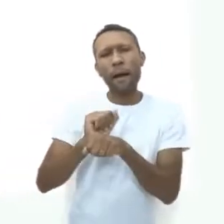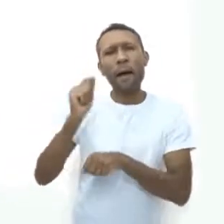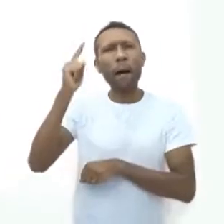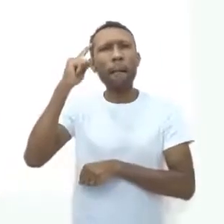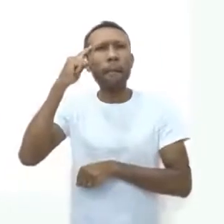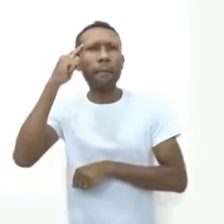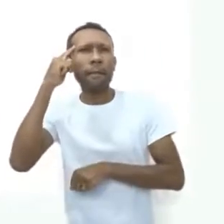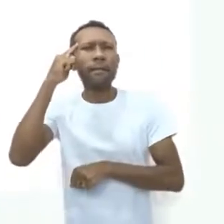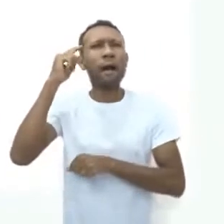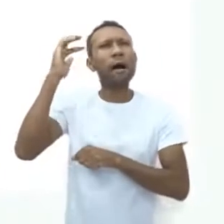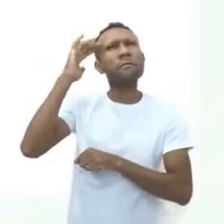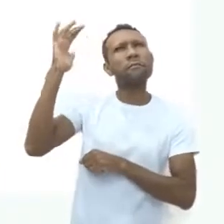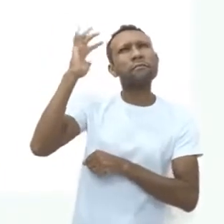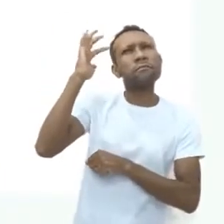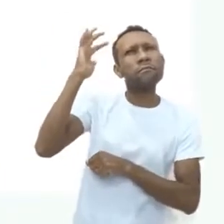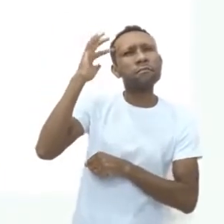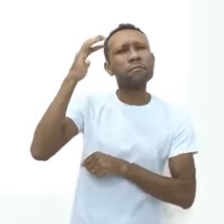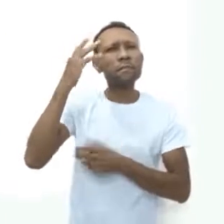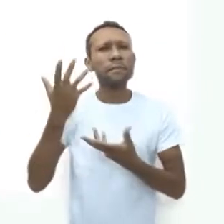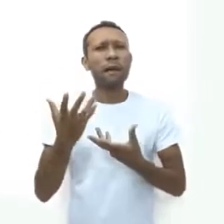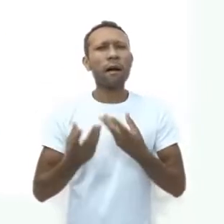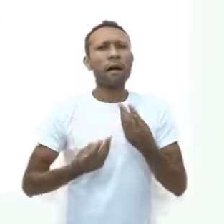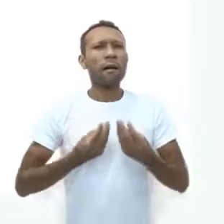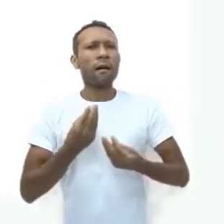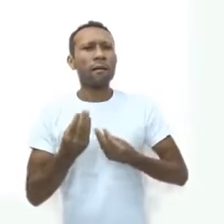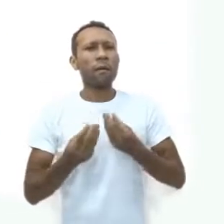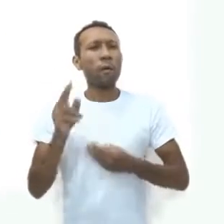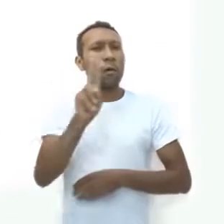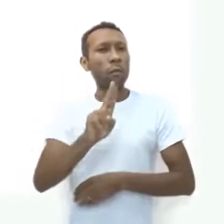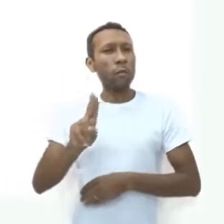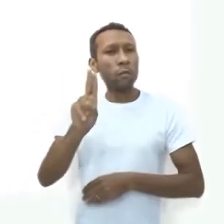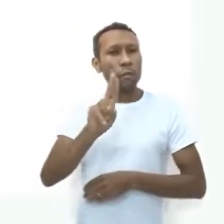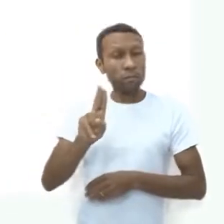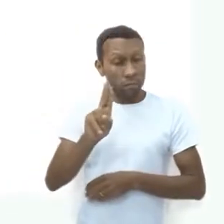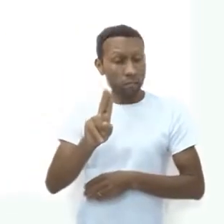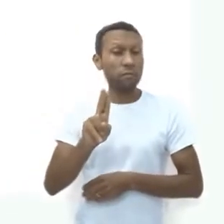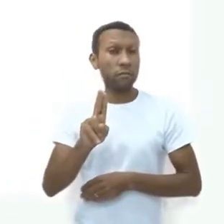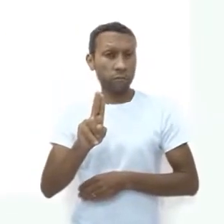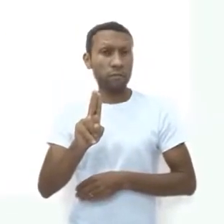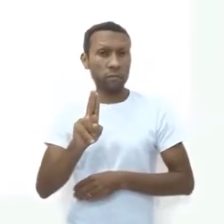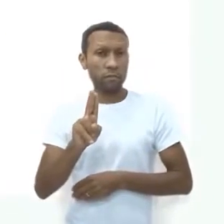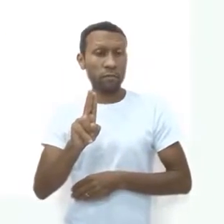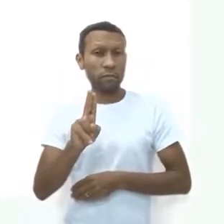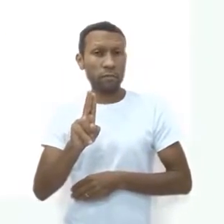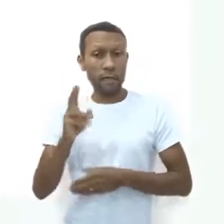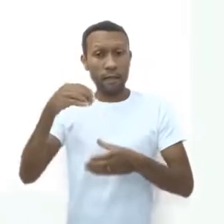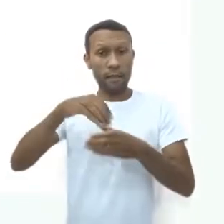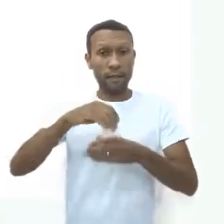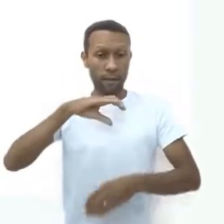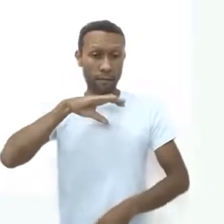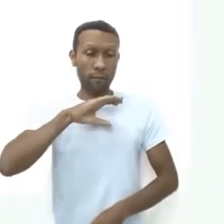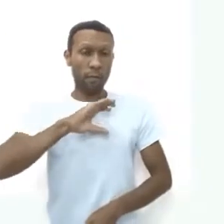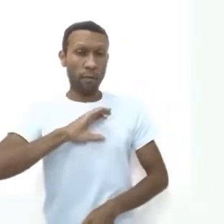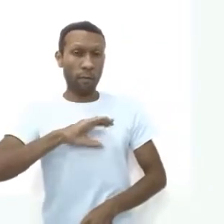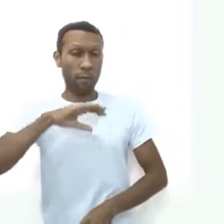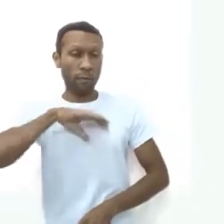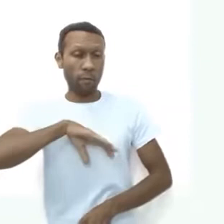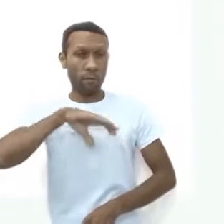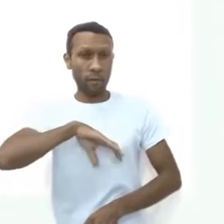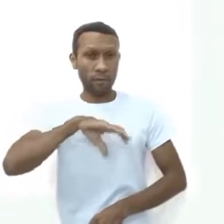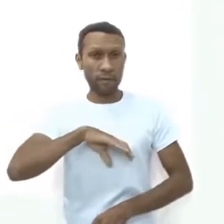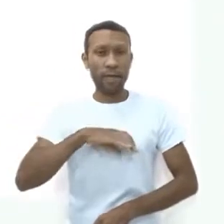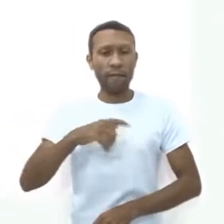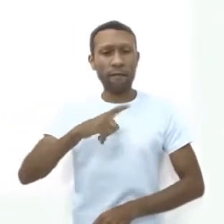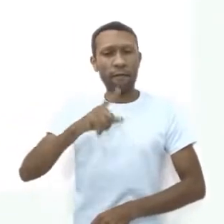refletir, calcular o valor de algo, no uso que fazemos atualmente no português, reputação se tornou uma